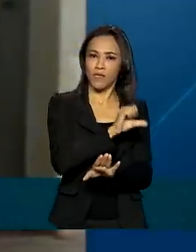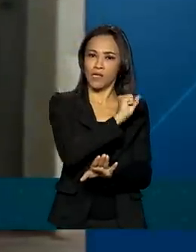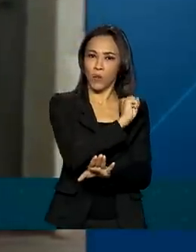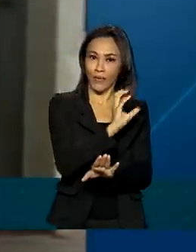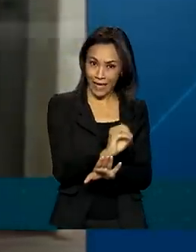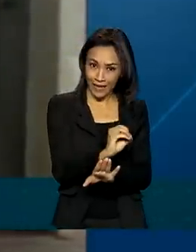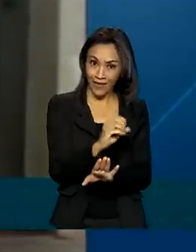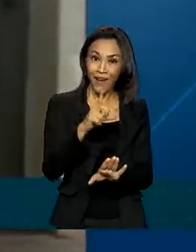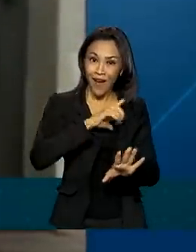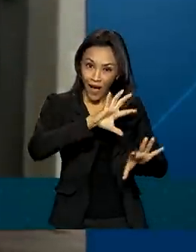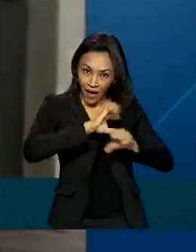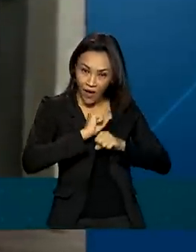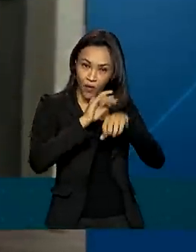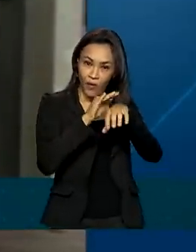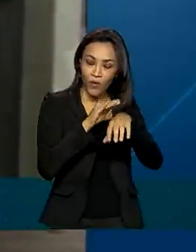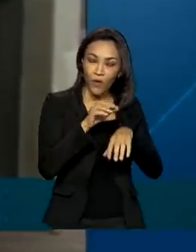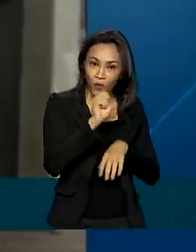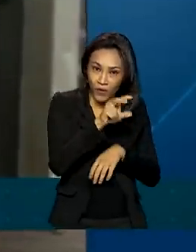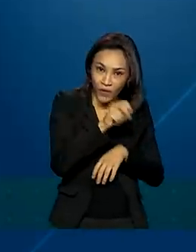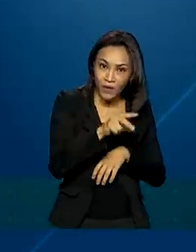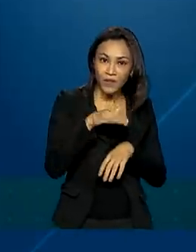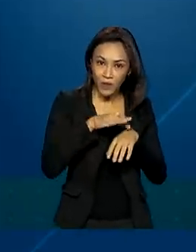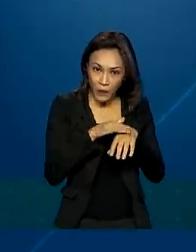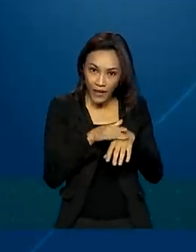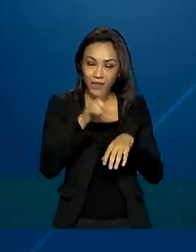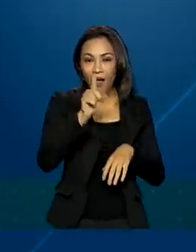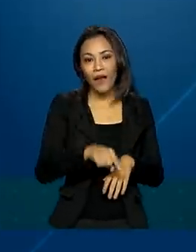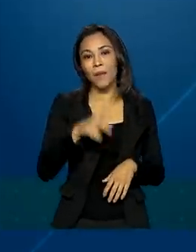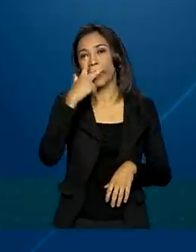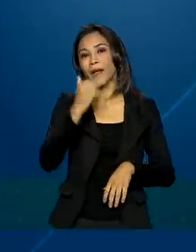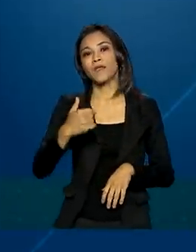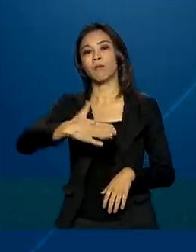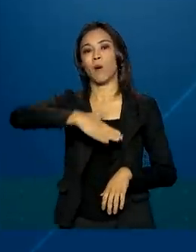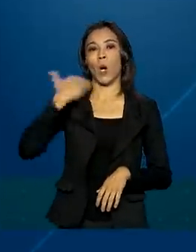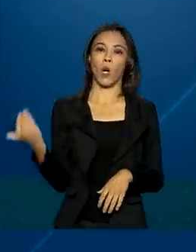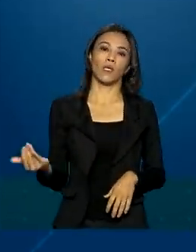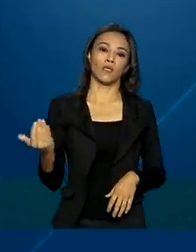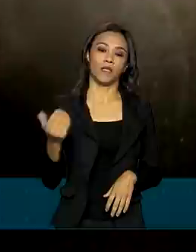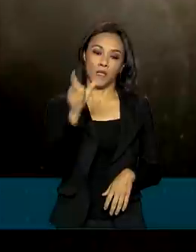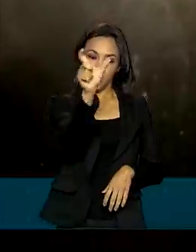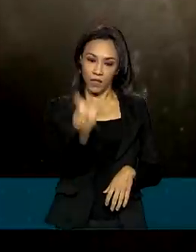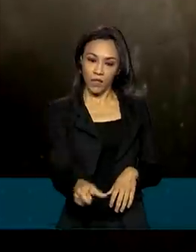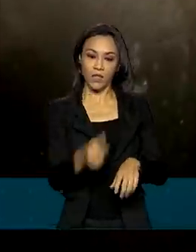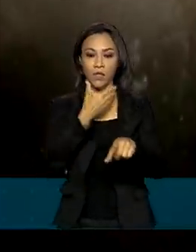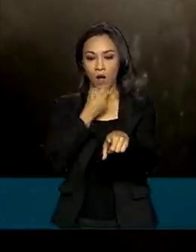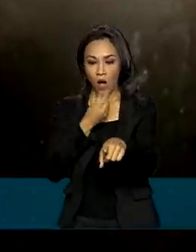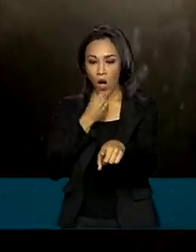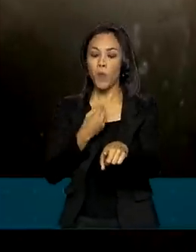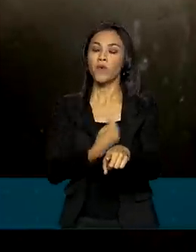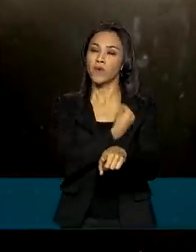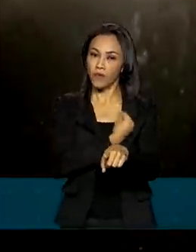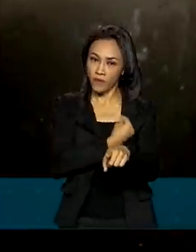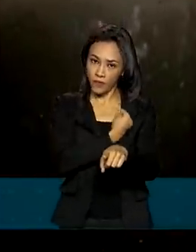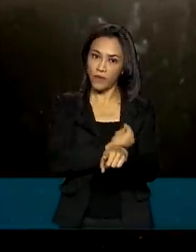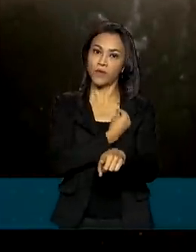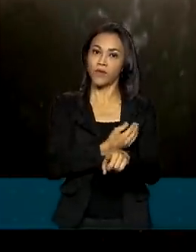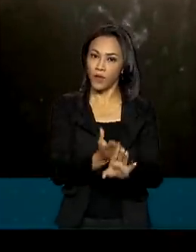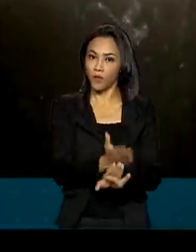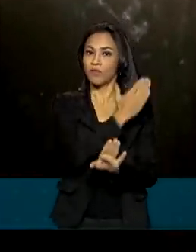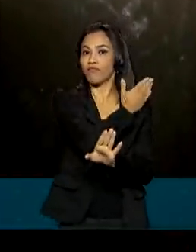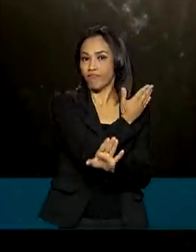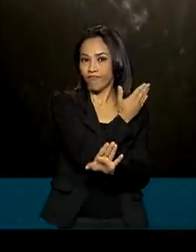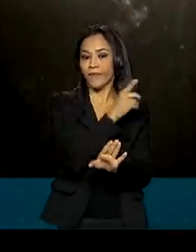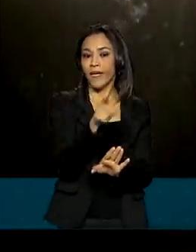ter uma sentença de morte em poucos meses. O jornalista Paulo Giacomini viveu este drama. Recebeu o